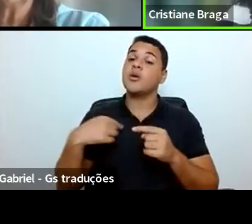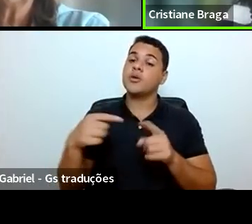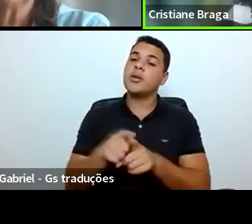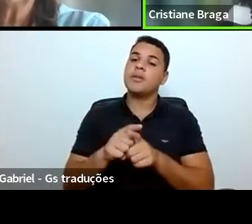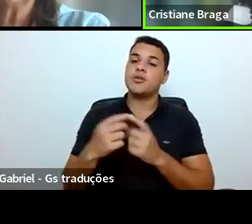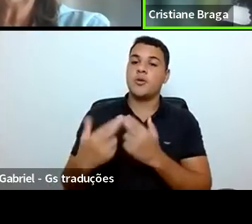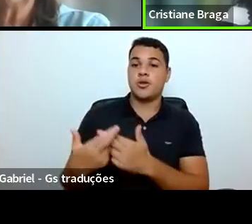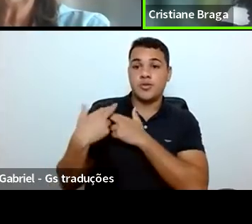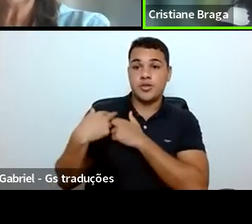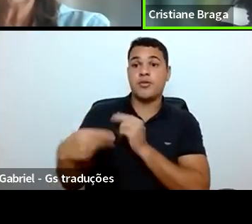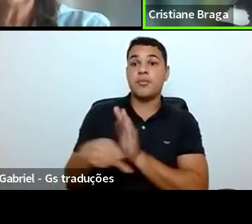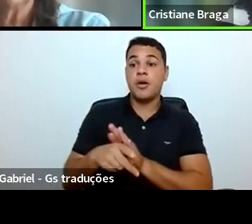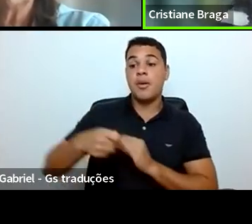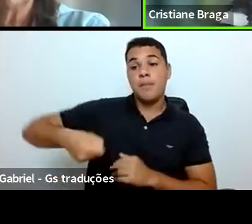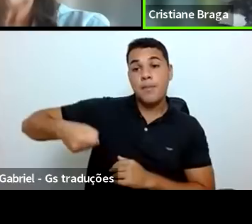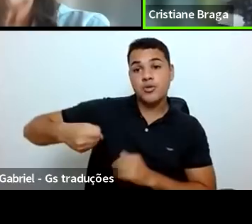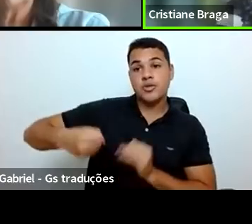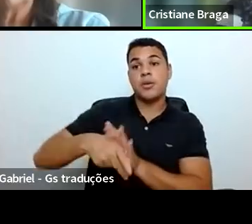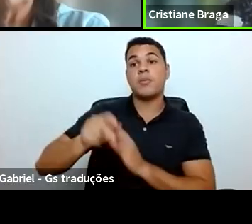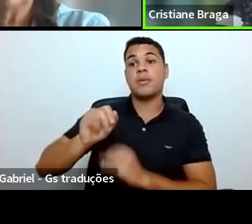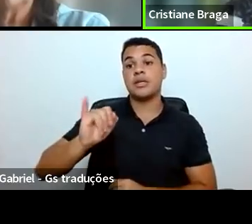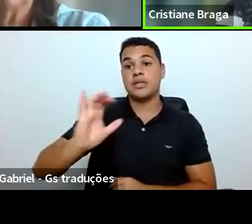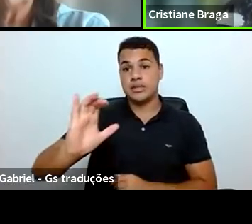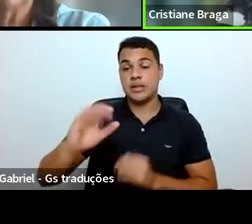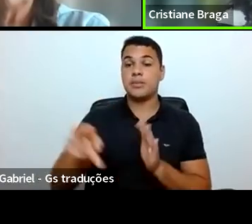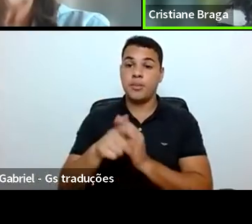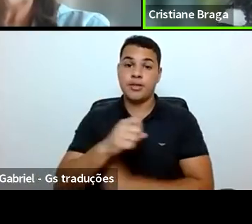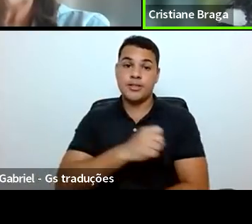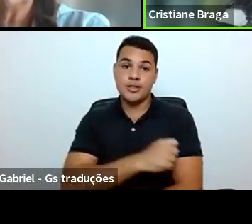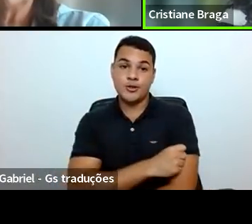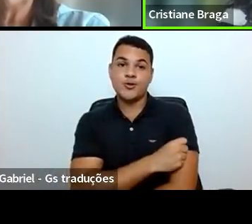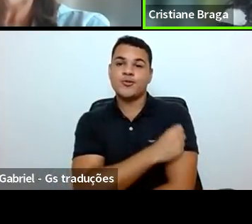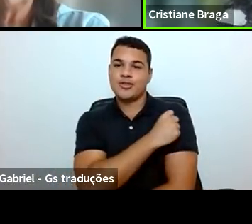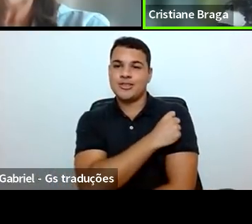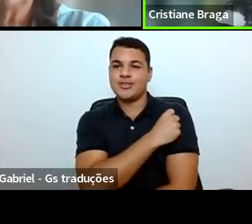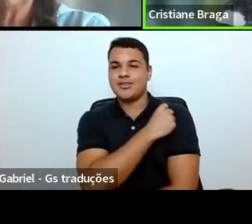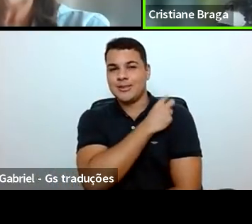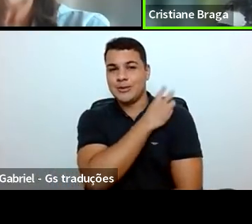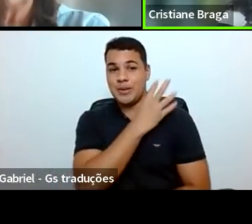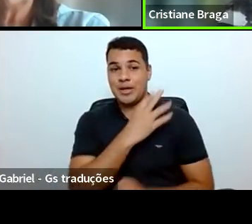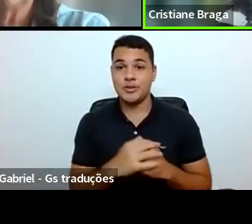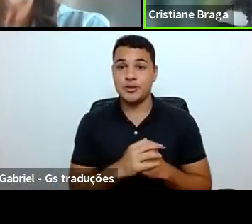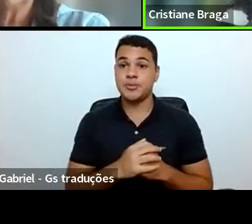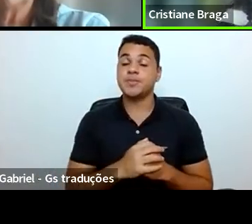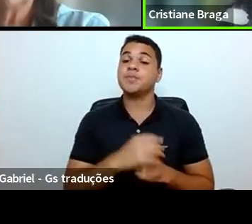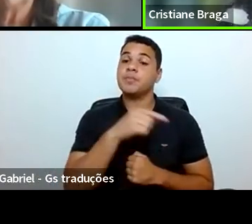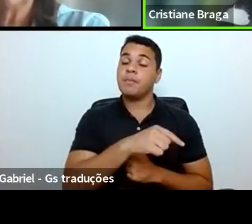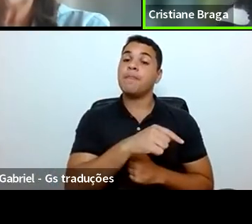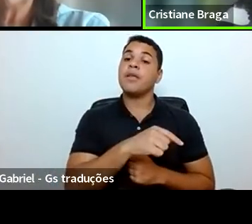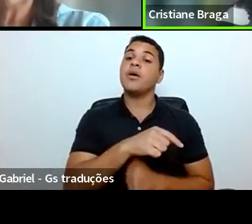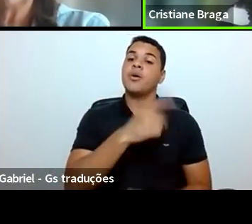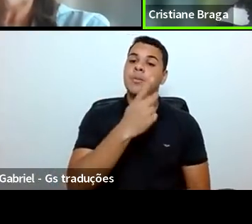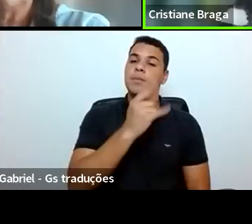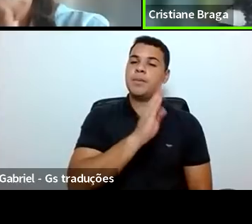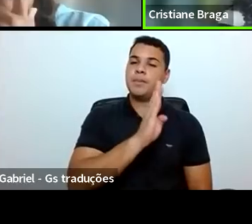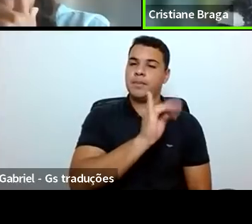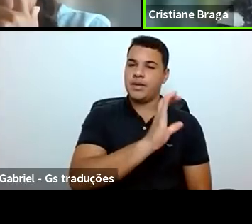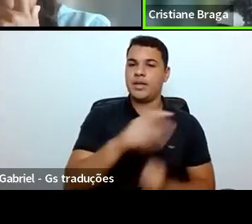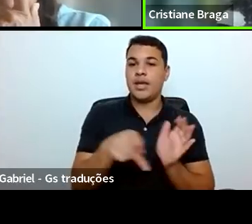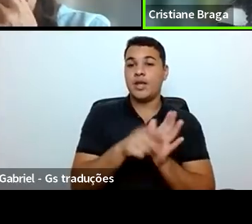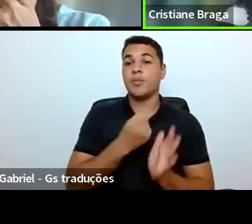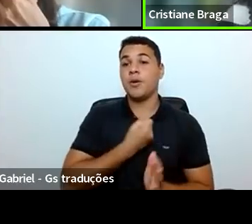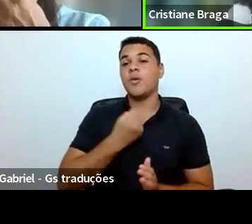Institucional de Bolsa de Iniciação Científica para o Ensino Médio, o PIBIC-EM do CNPq, e o Programa de Vocação